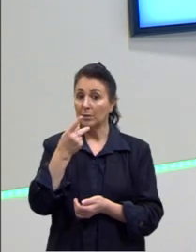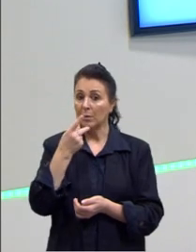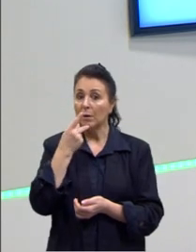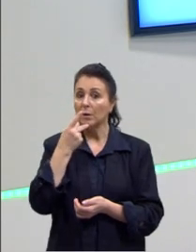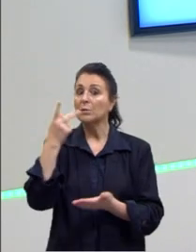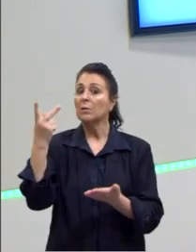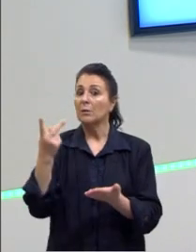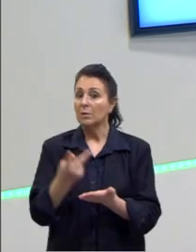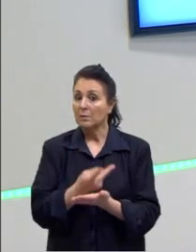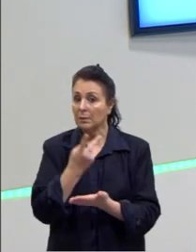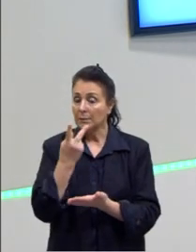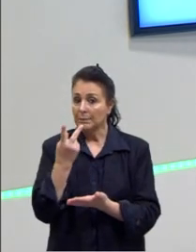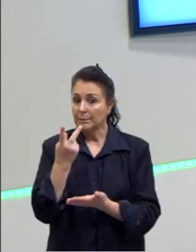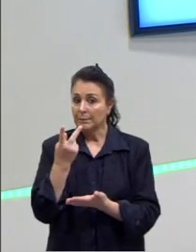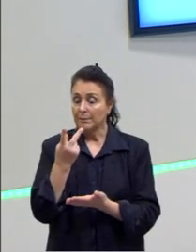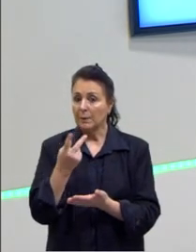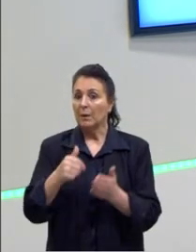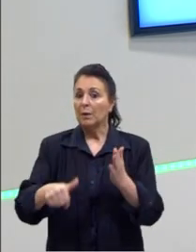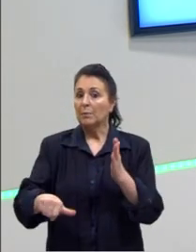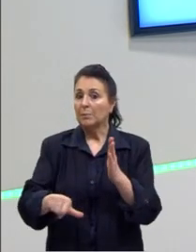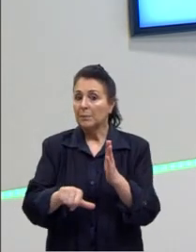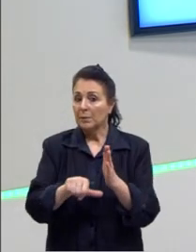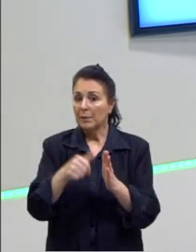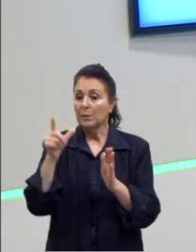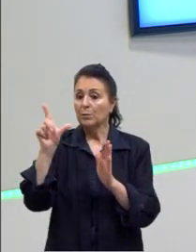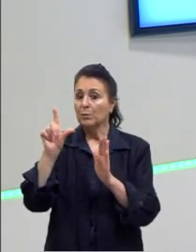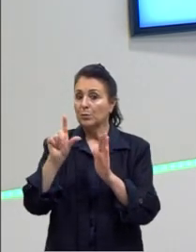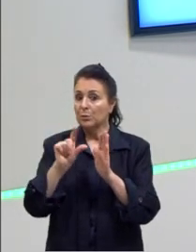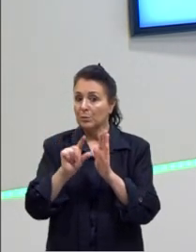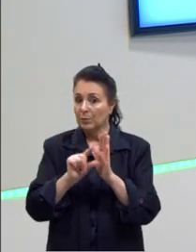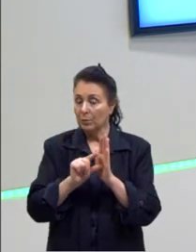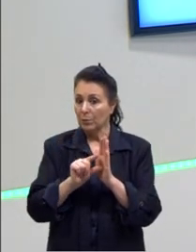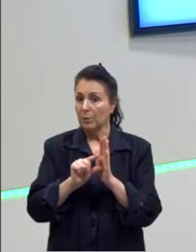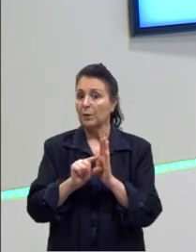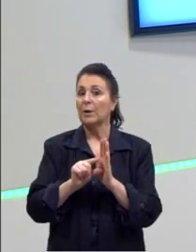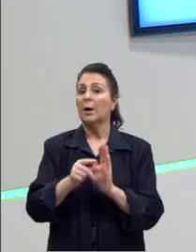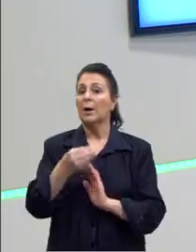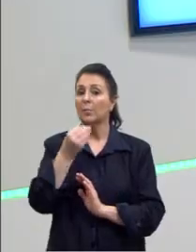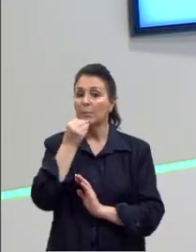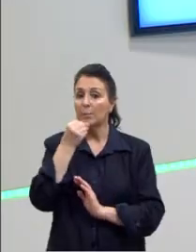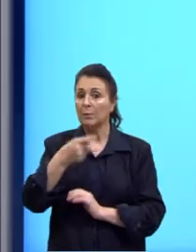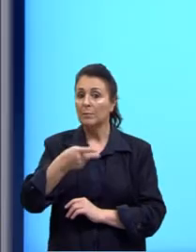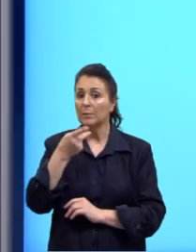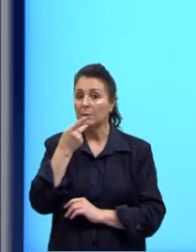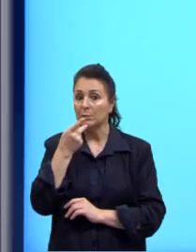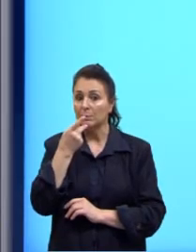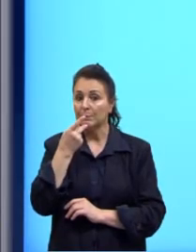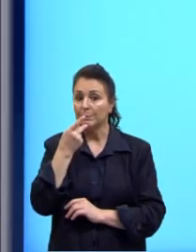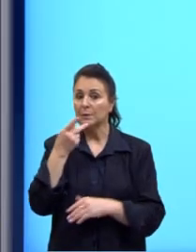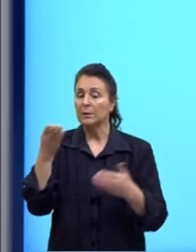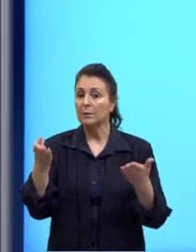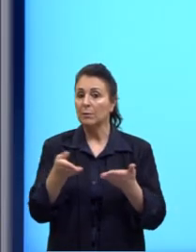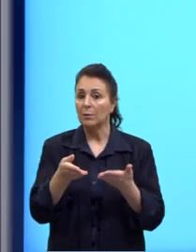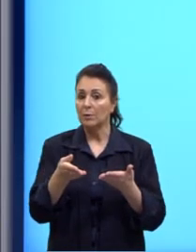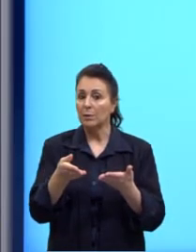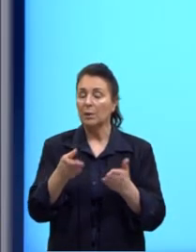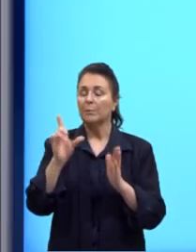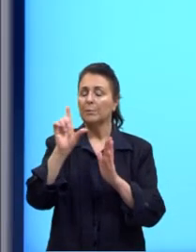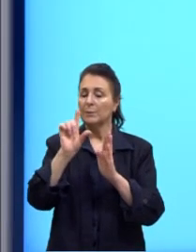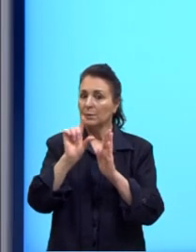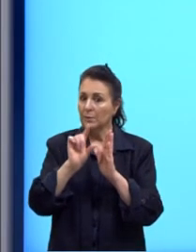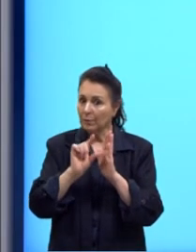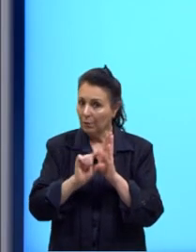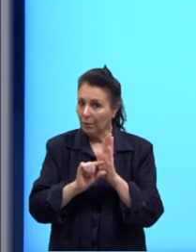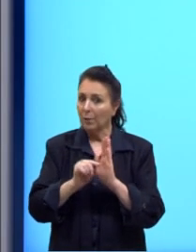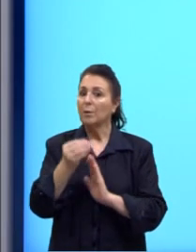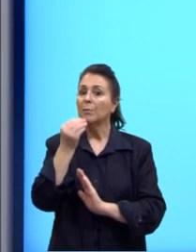acontecer. Primeira condicional está diminuindo a minha probabilidade. E agora, na segunda, o que que acontece? Menor ainda